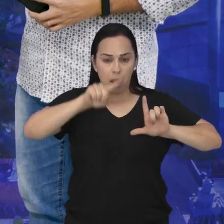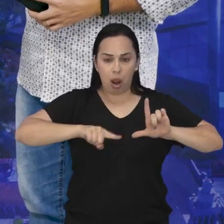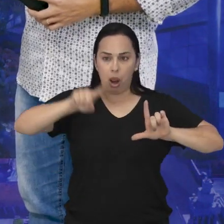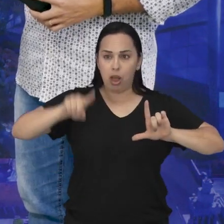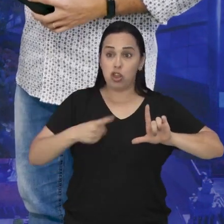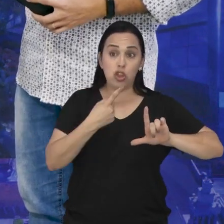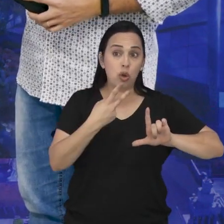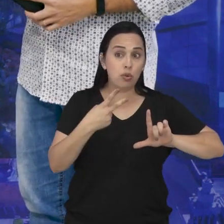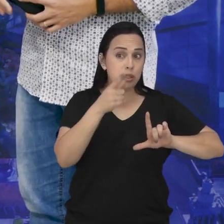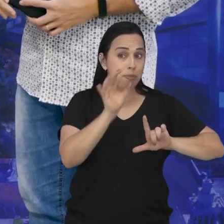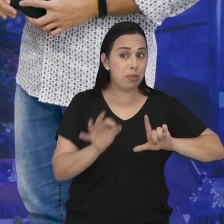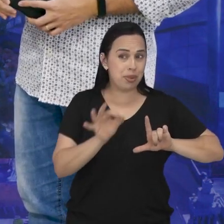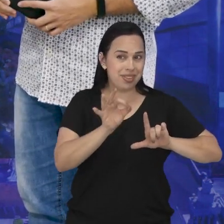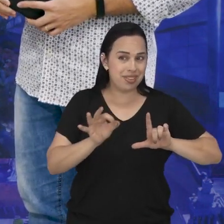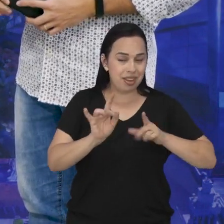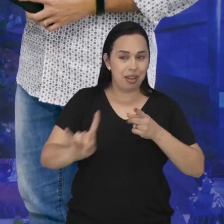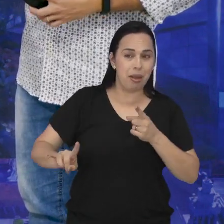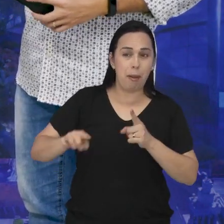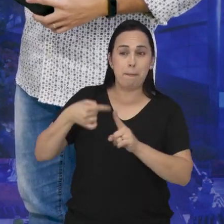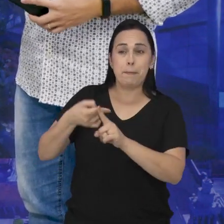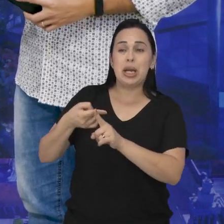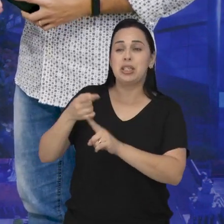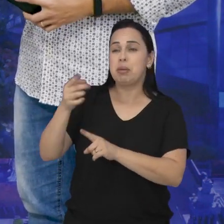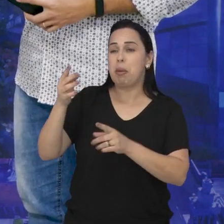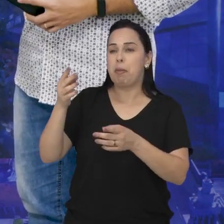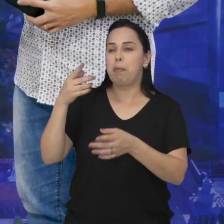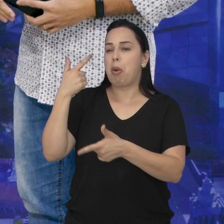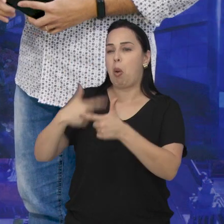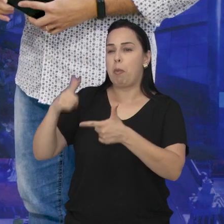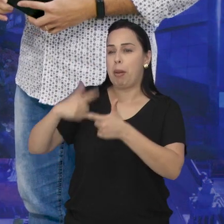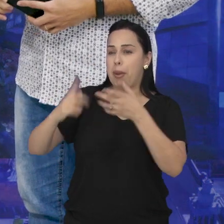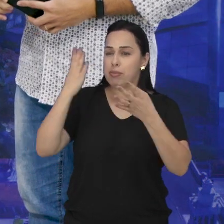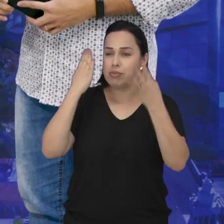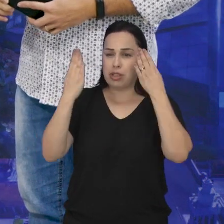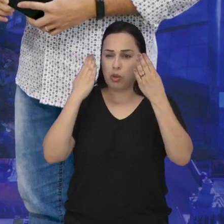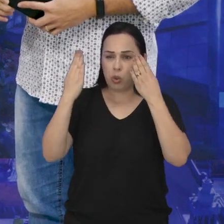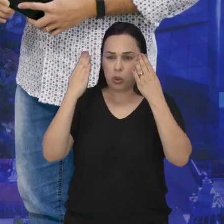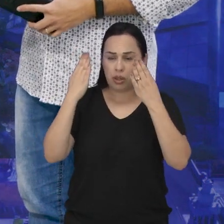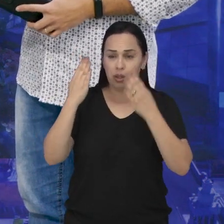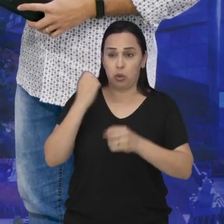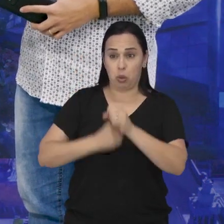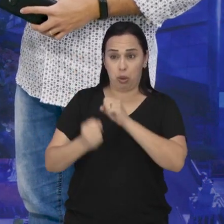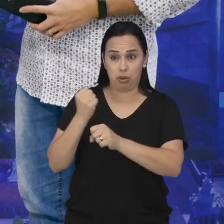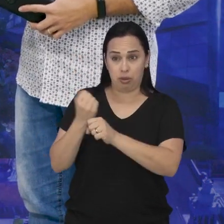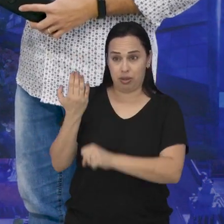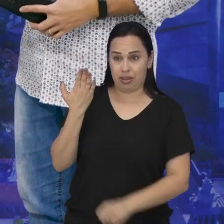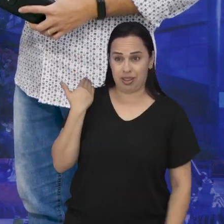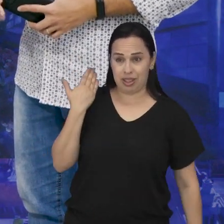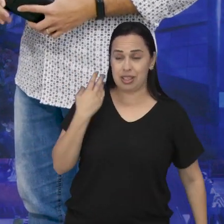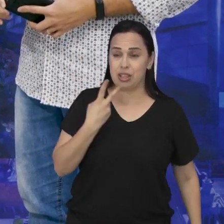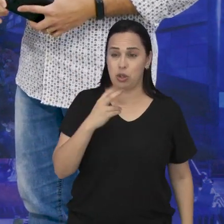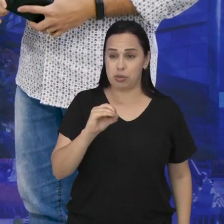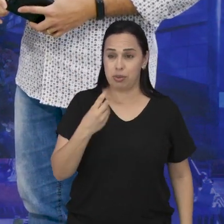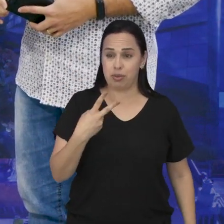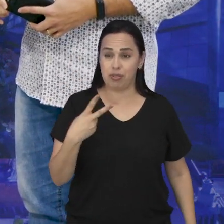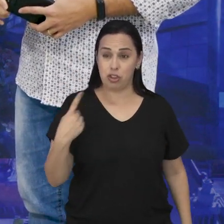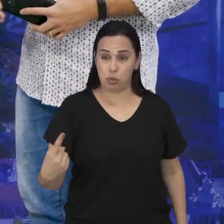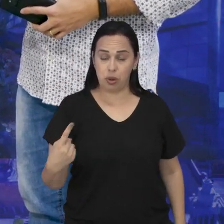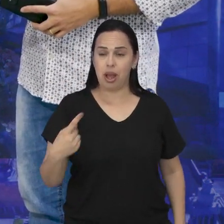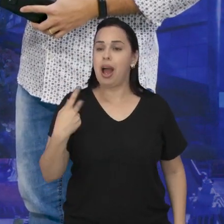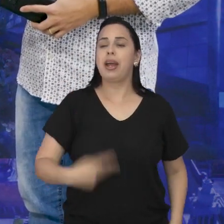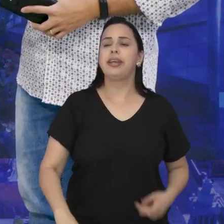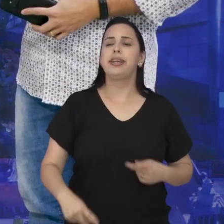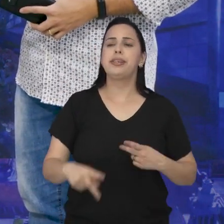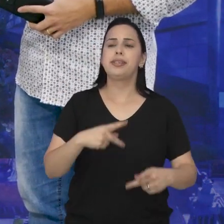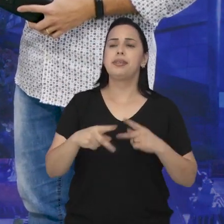problemas psicológicos relacionados ao consumo de drogas. No ano de 2021, aumentou 12%.